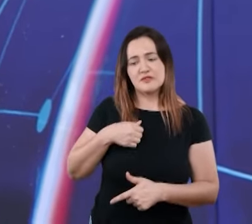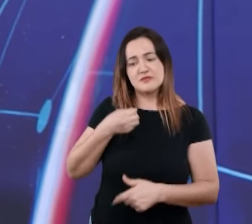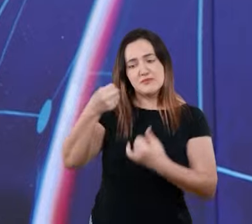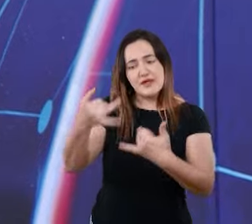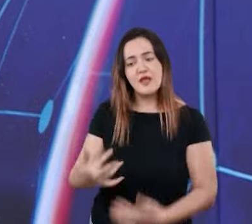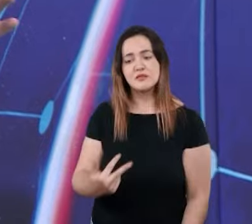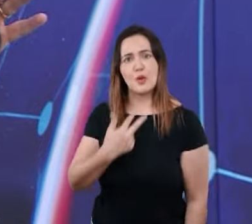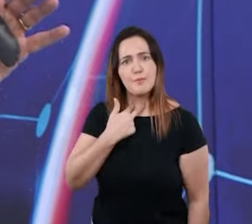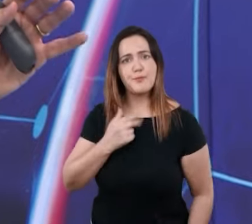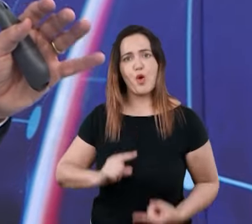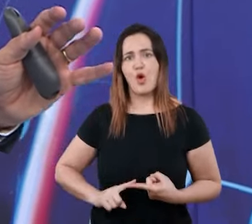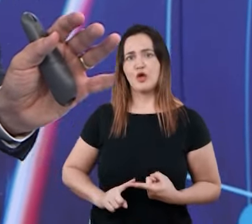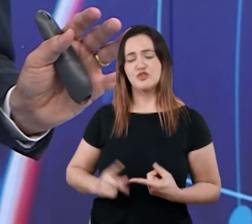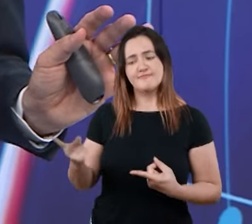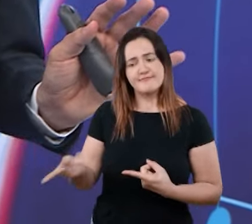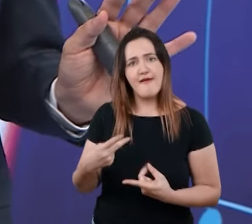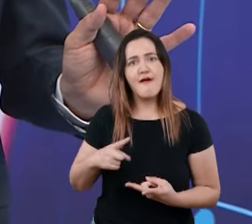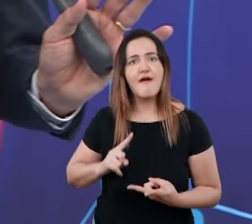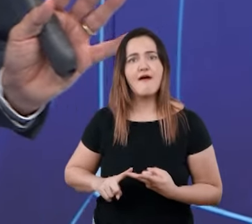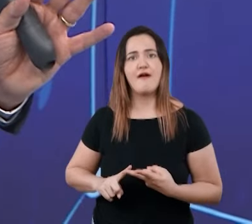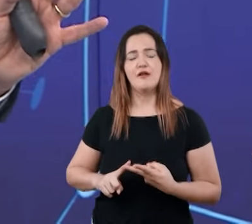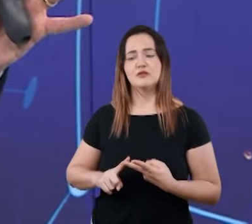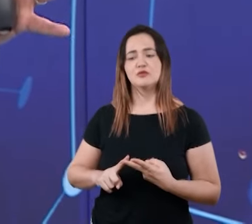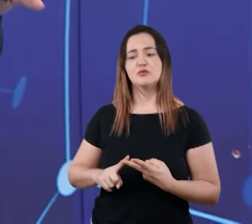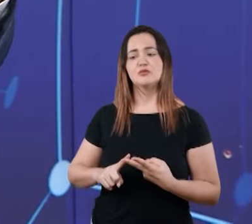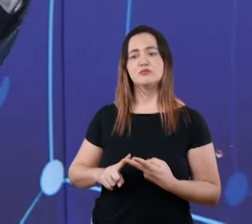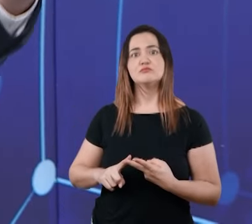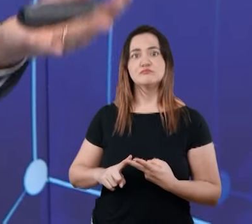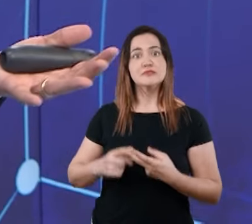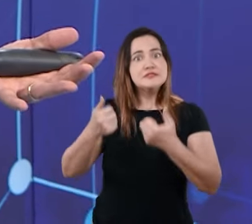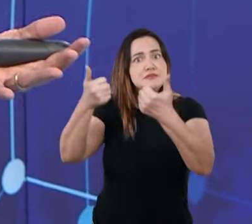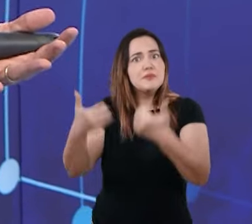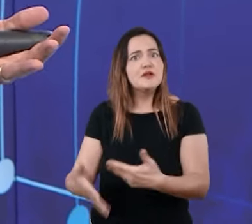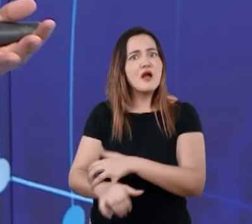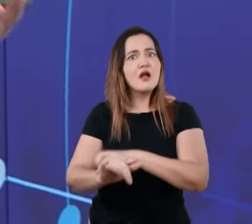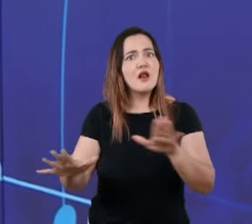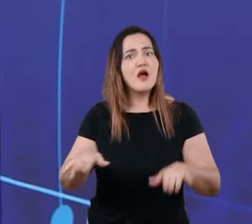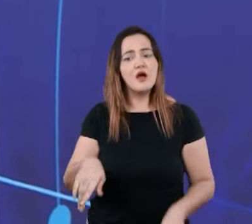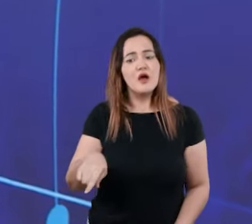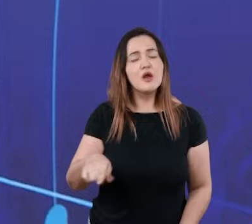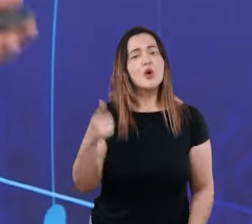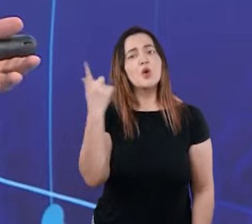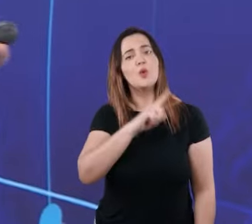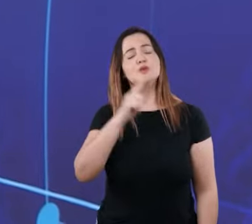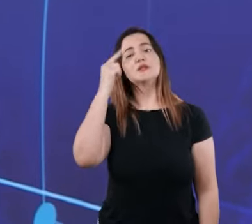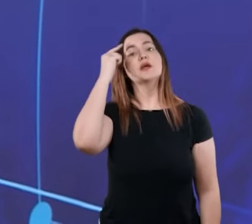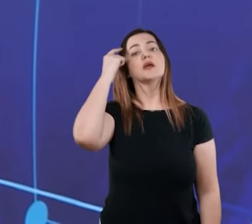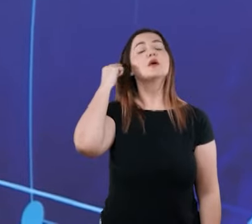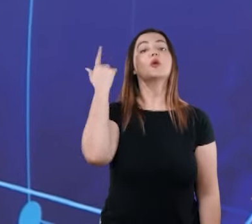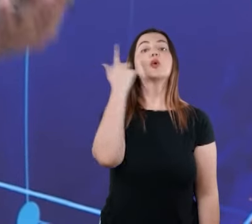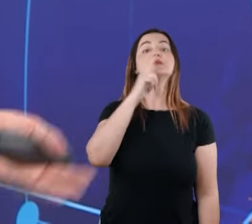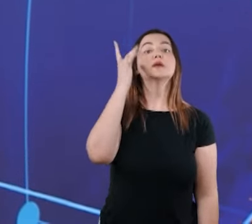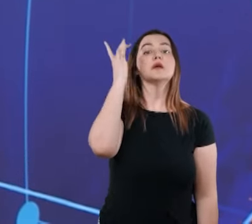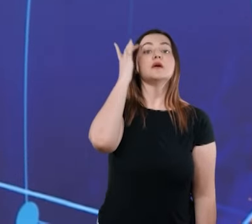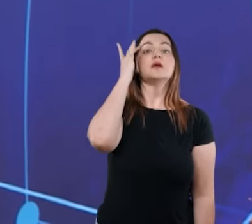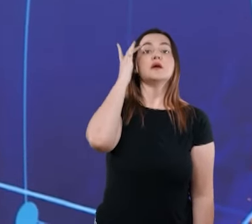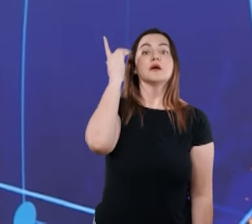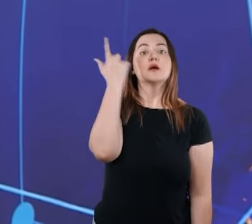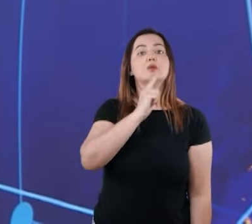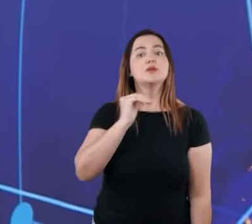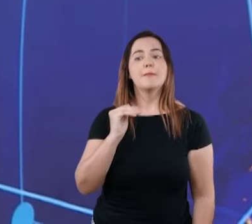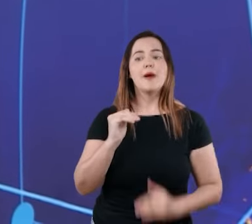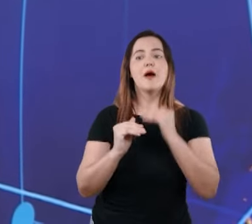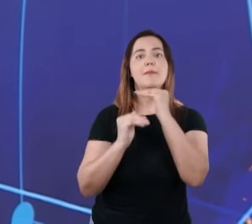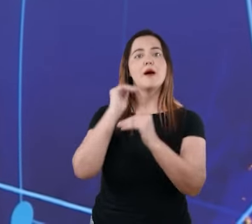nós estamos acostumados a sempre sermos atendidos nas nossas demandas ou nas nossas vontades.